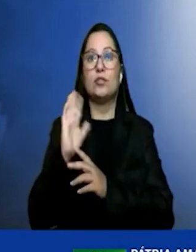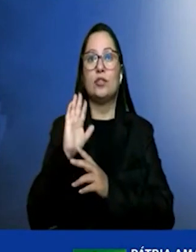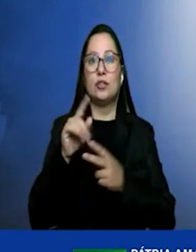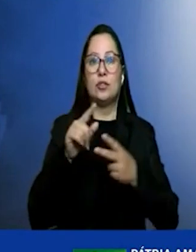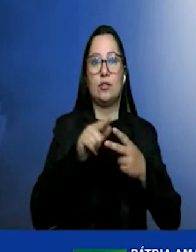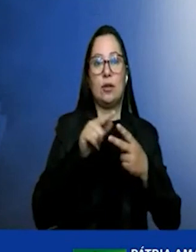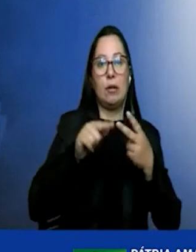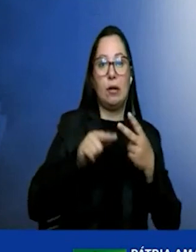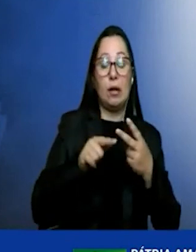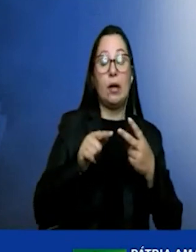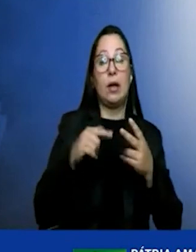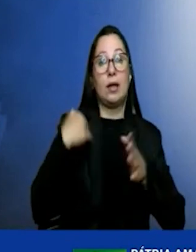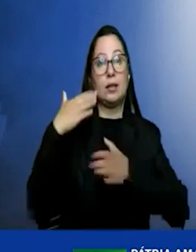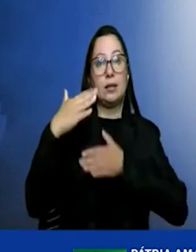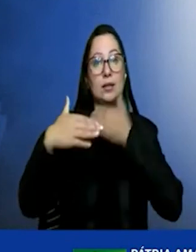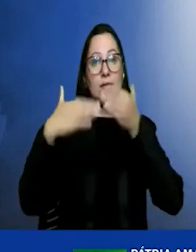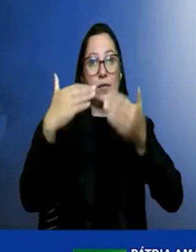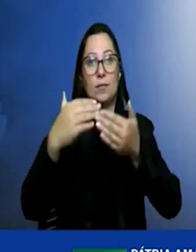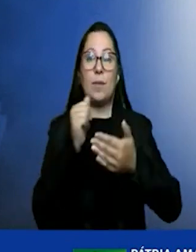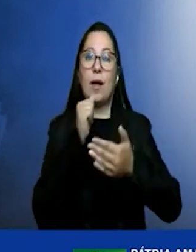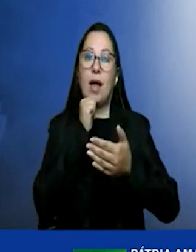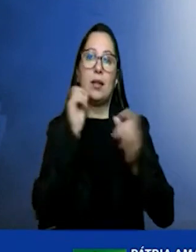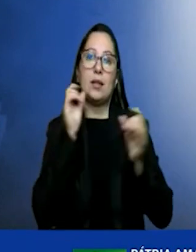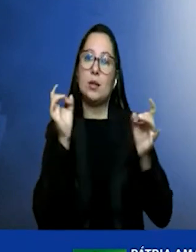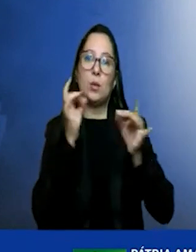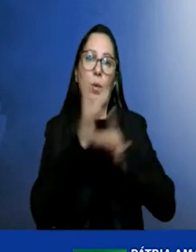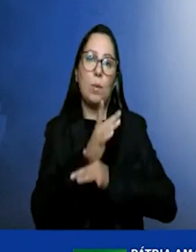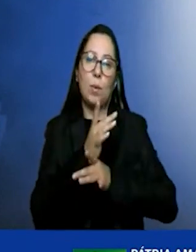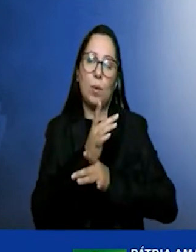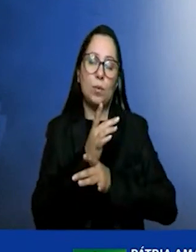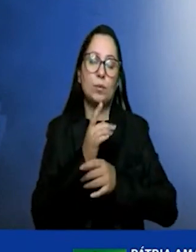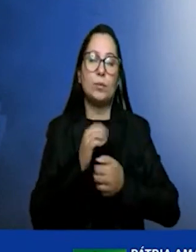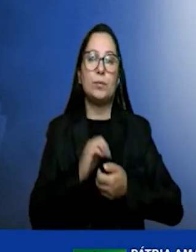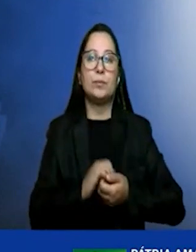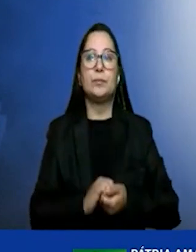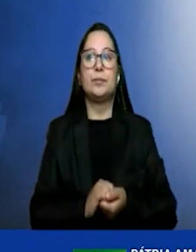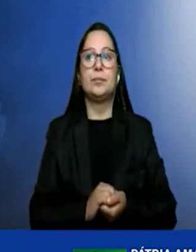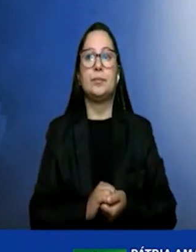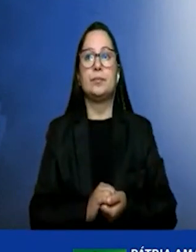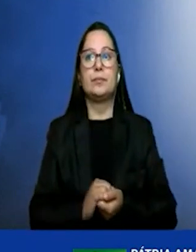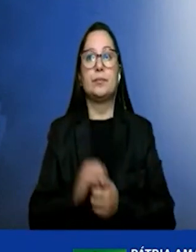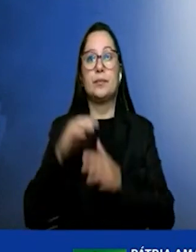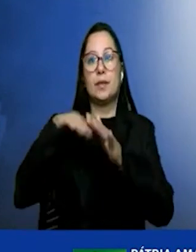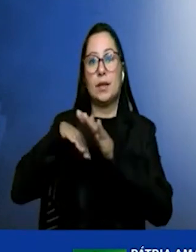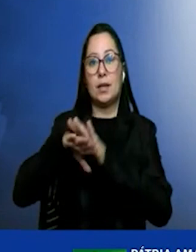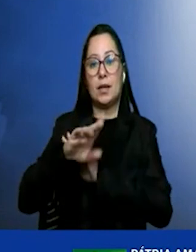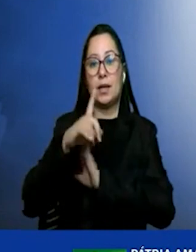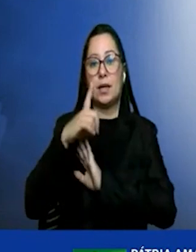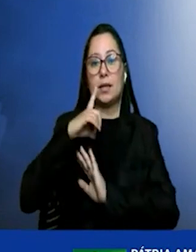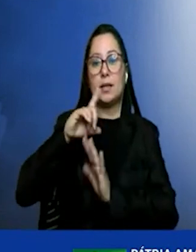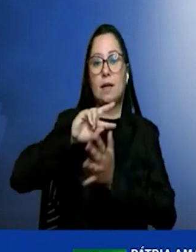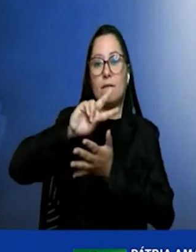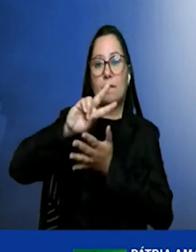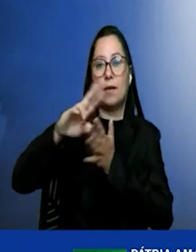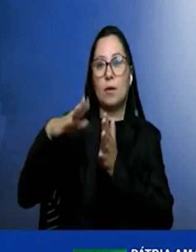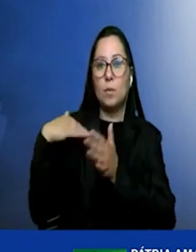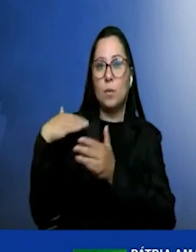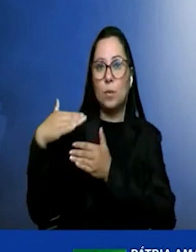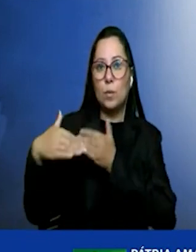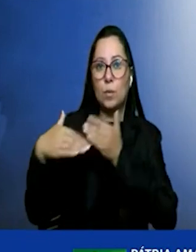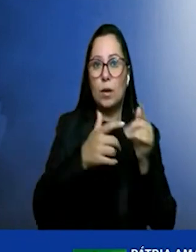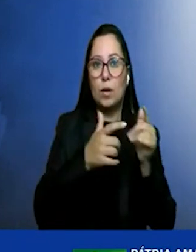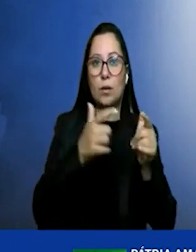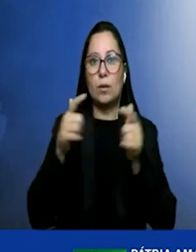em desenvolvimento não está viável economicamente ainda no mercado em armazenamento você tem todos os processos físicos de